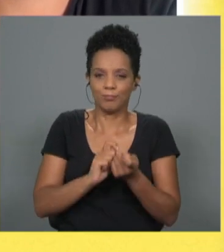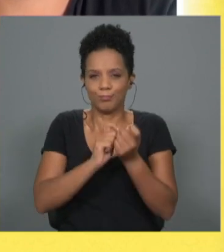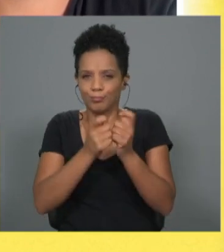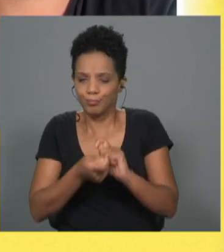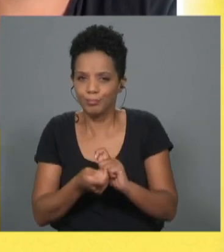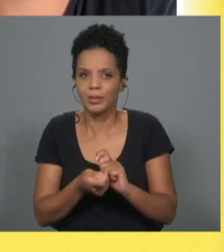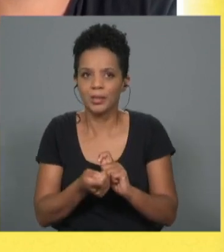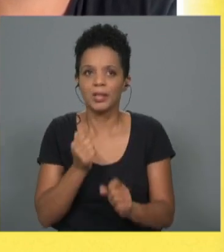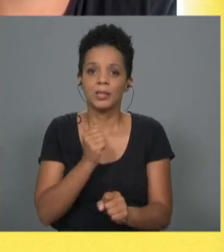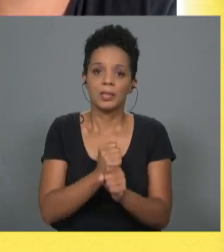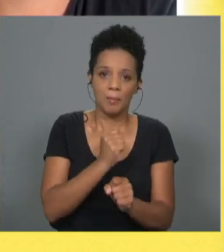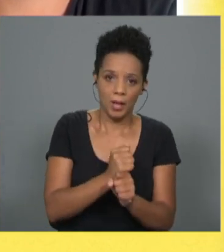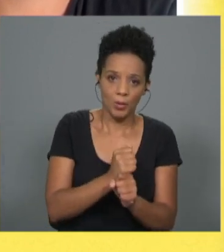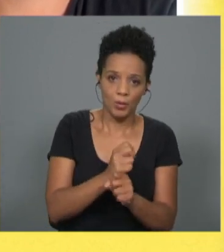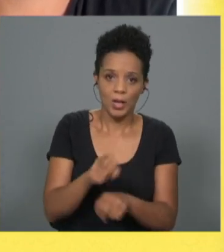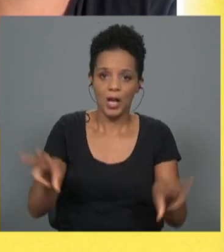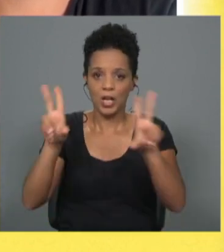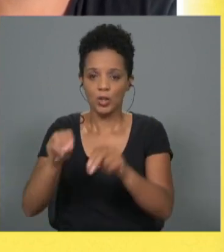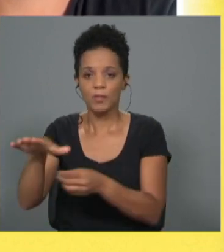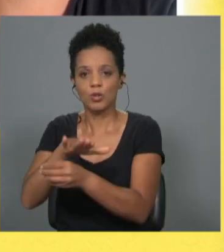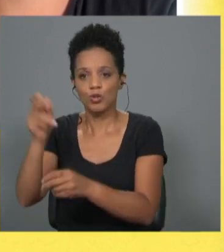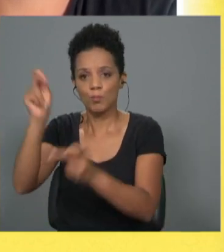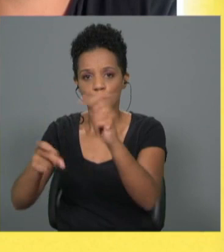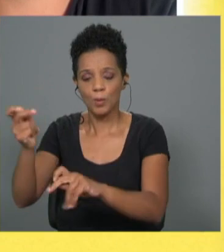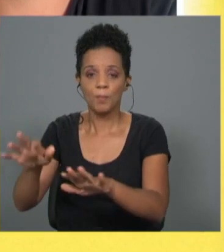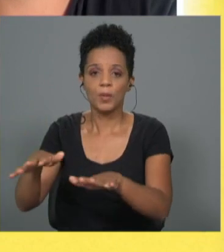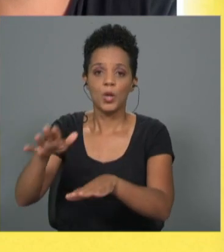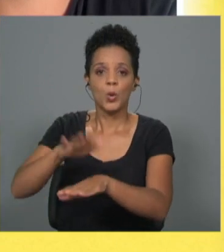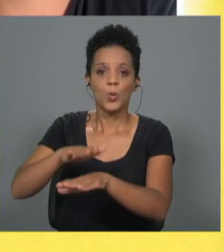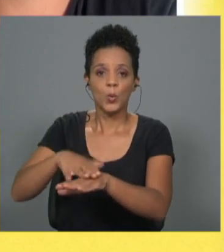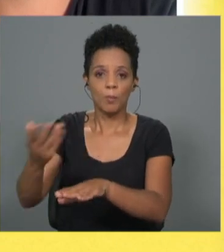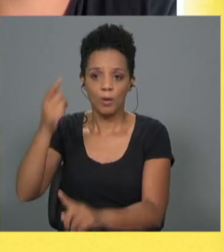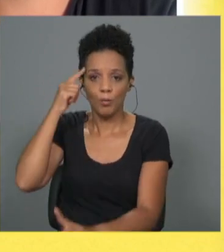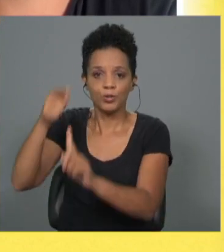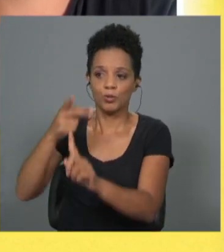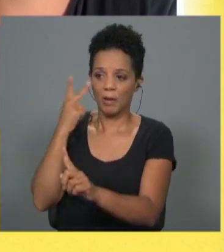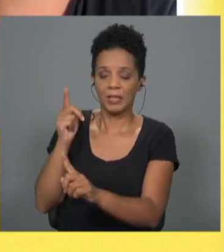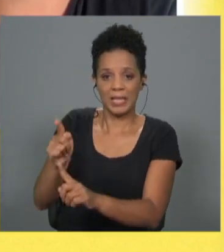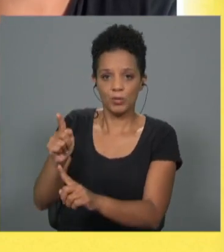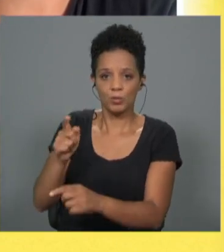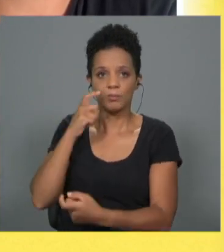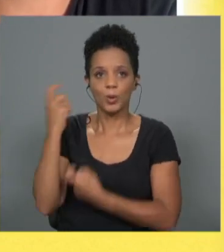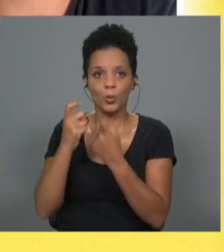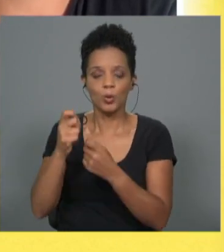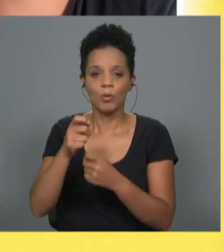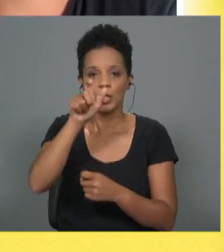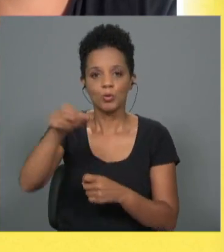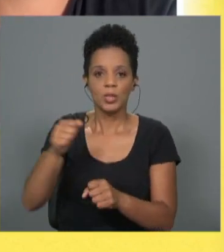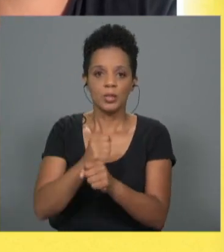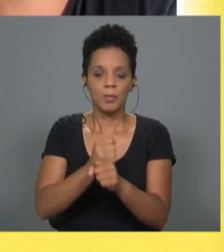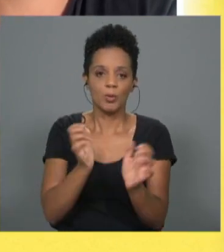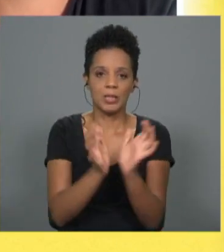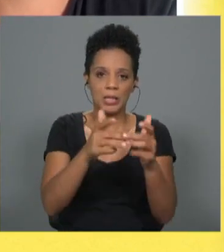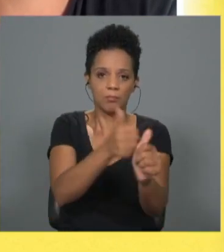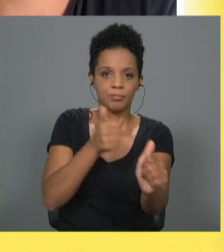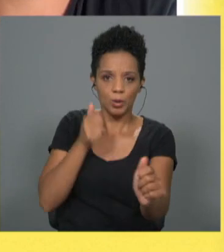o trabalho às novas realidades, aos tais propósitos para a vida? É isso que procuram os Nómadas digitais, um